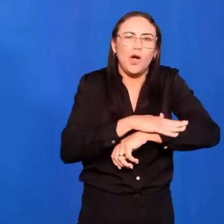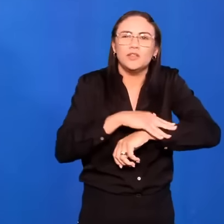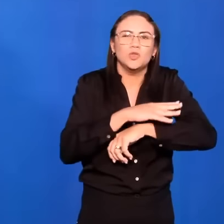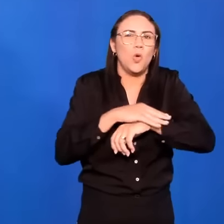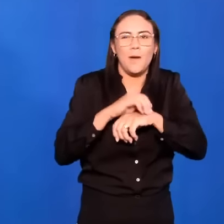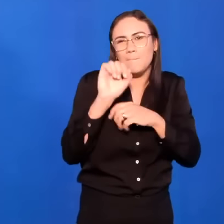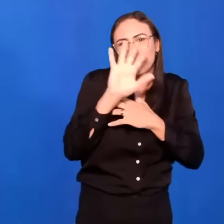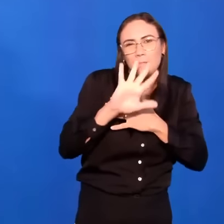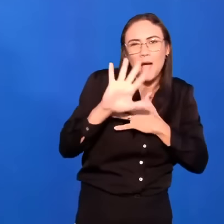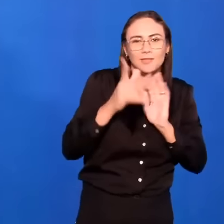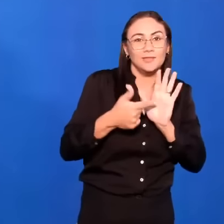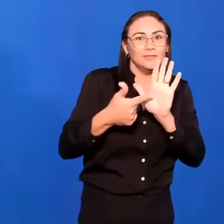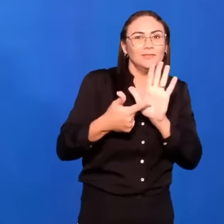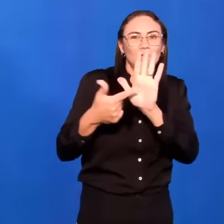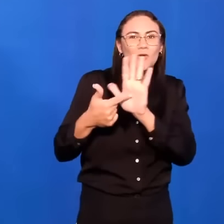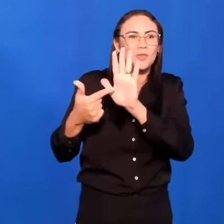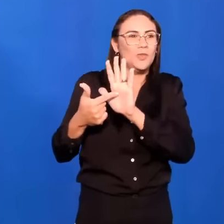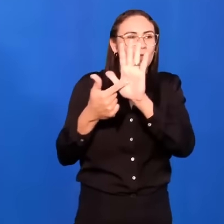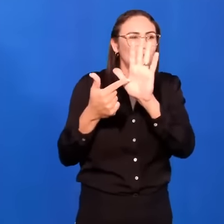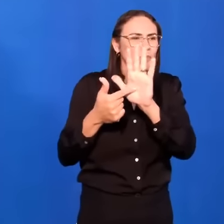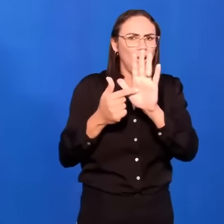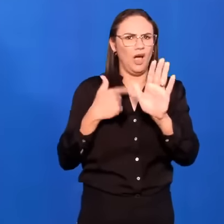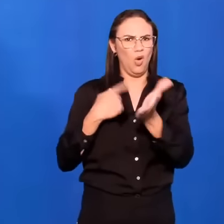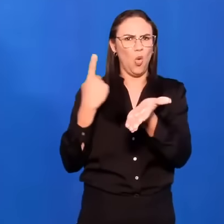imagens, palavras.